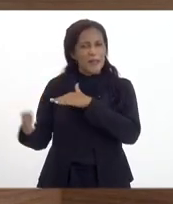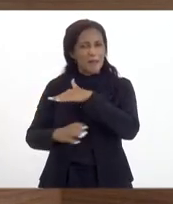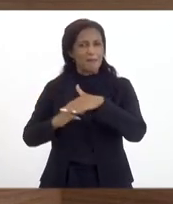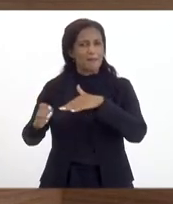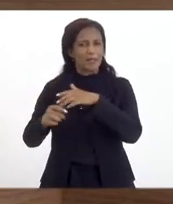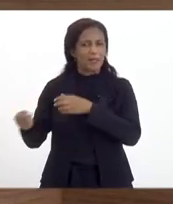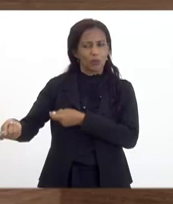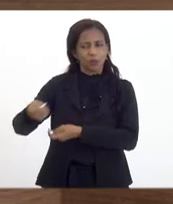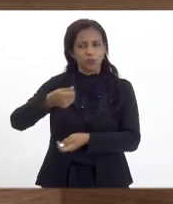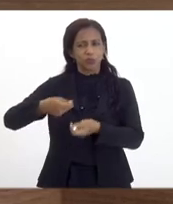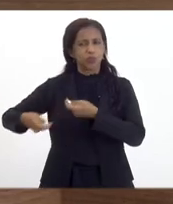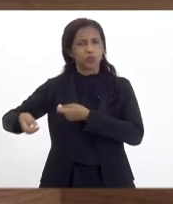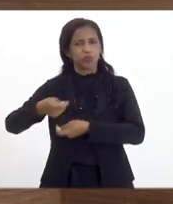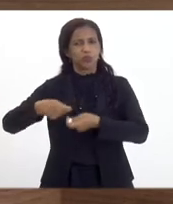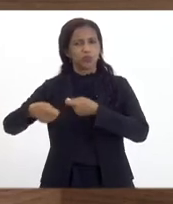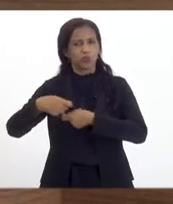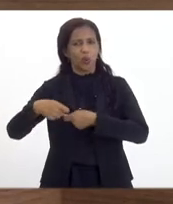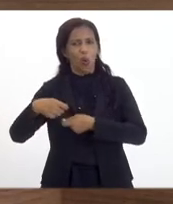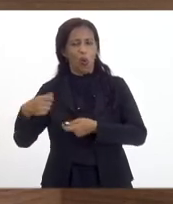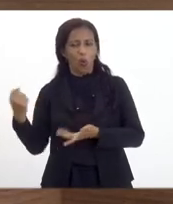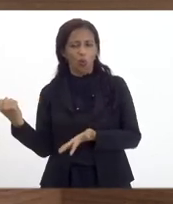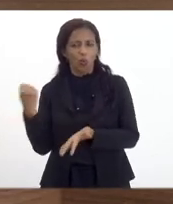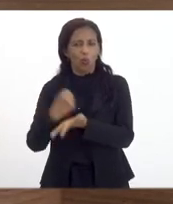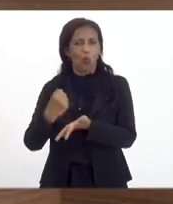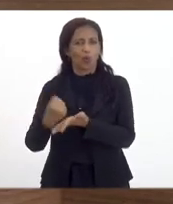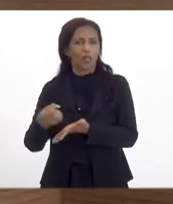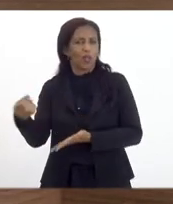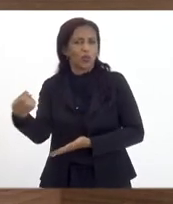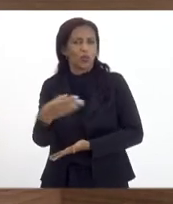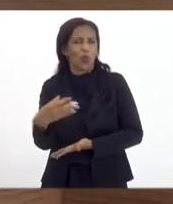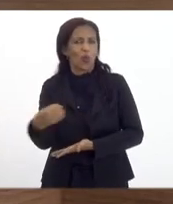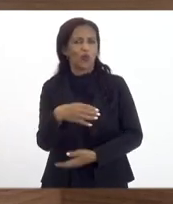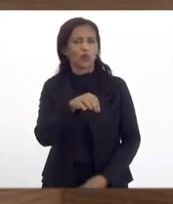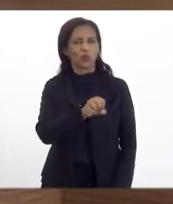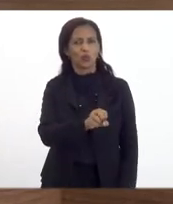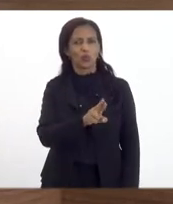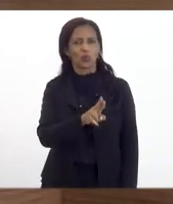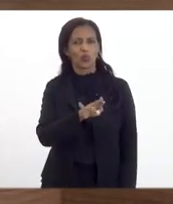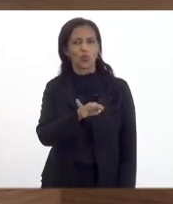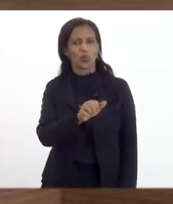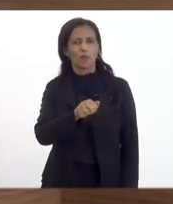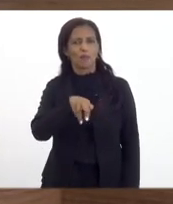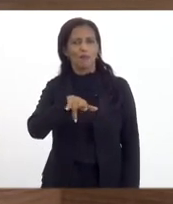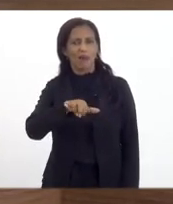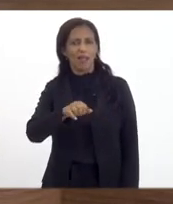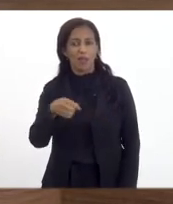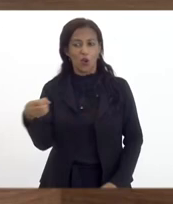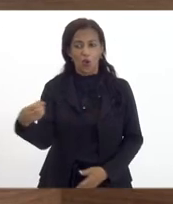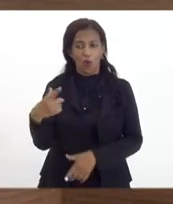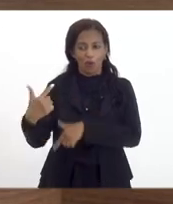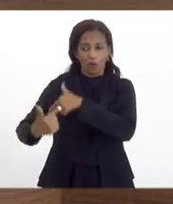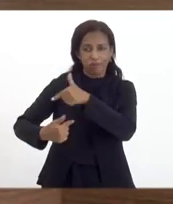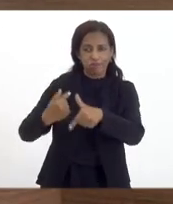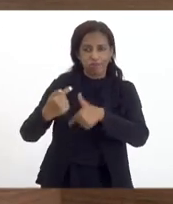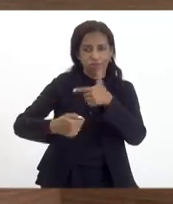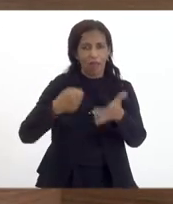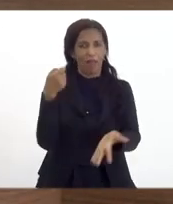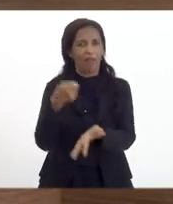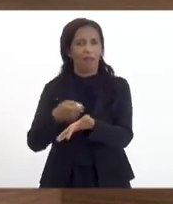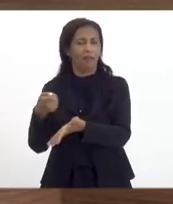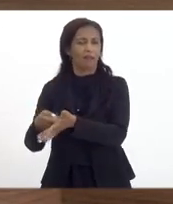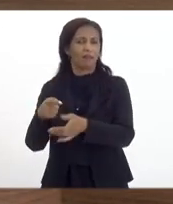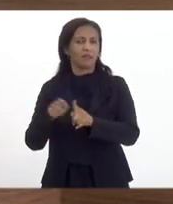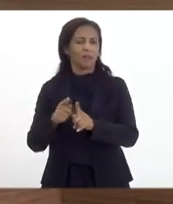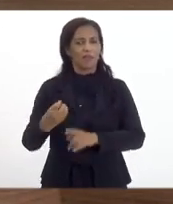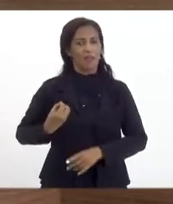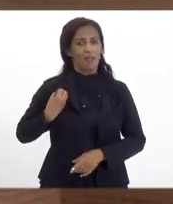assinatura do contrato do submarino nuclear, que será importantíssimo para a região, vai gerar muitos empregos e vai garantir a